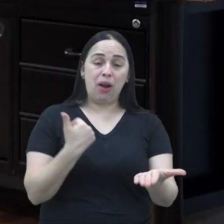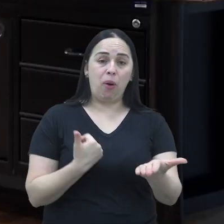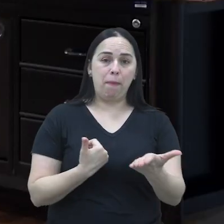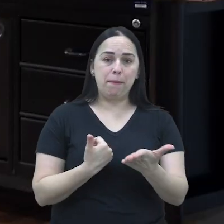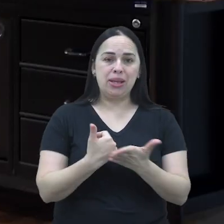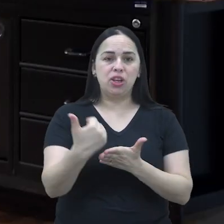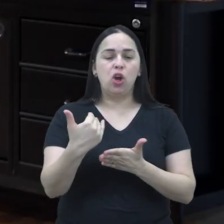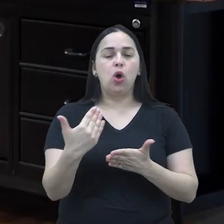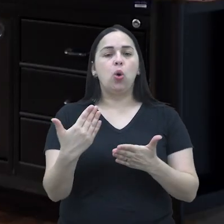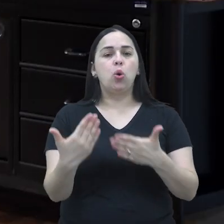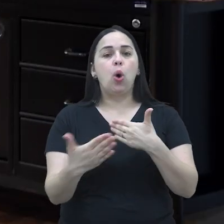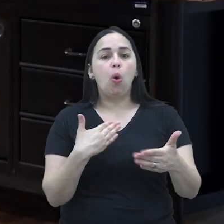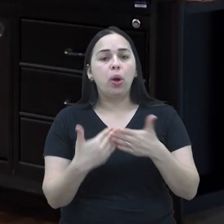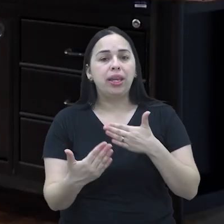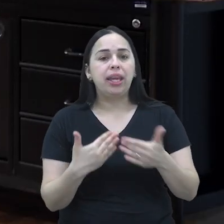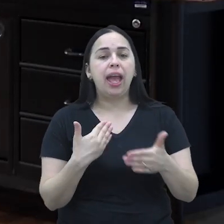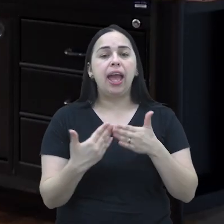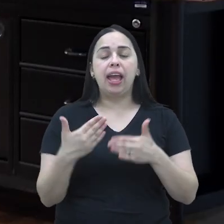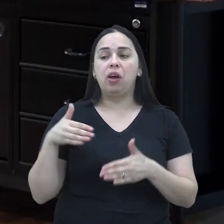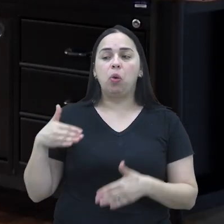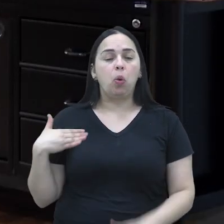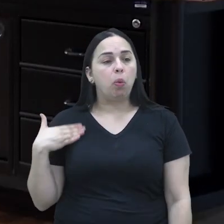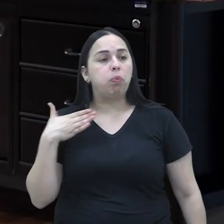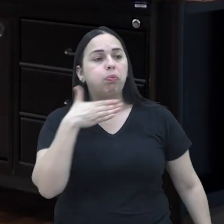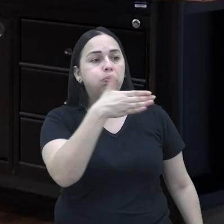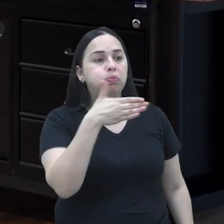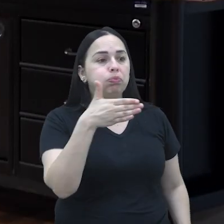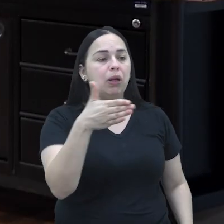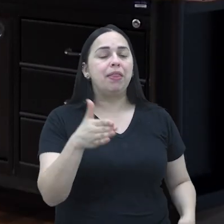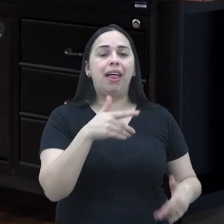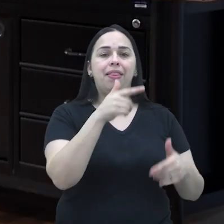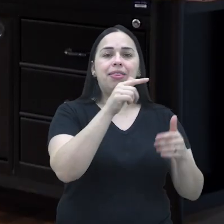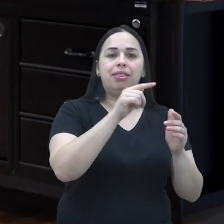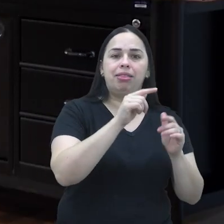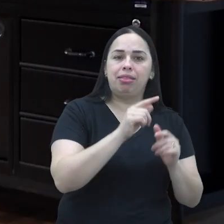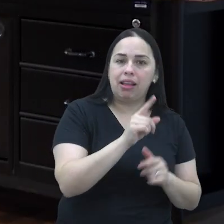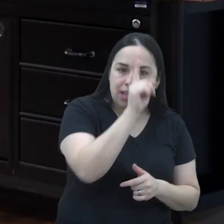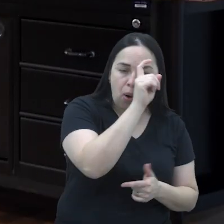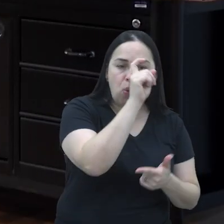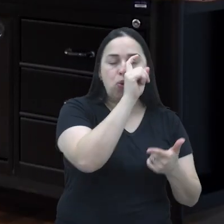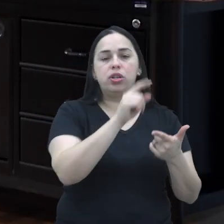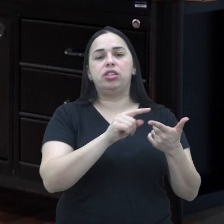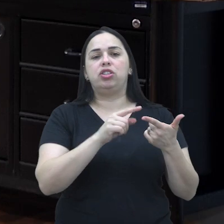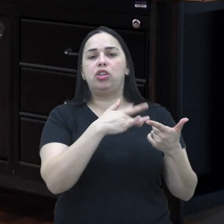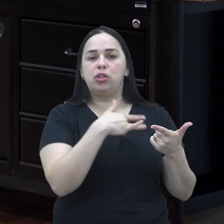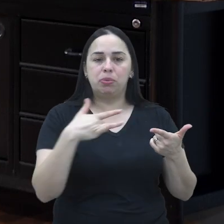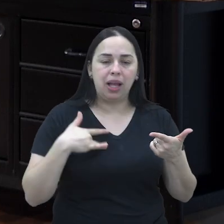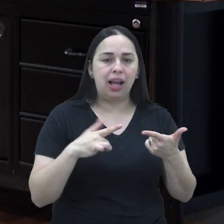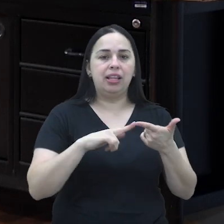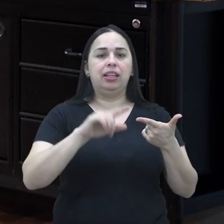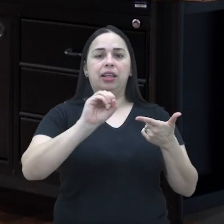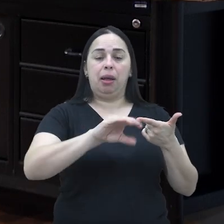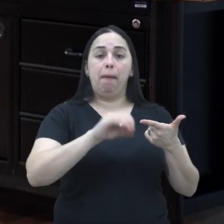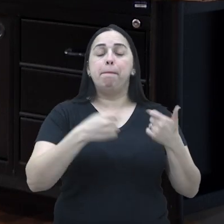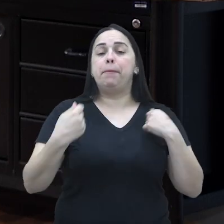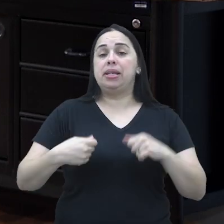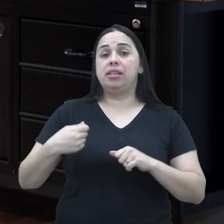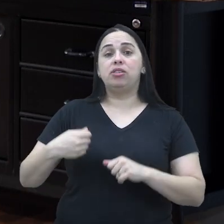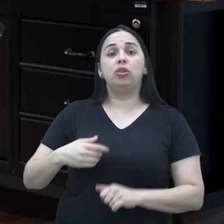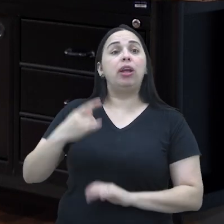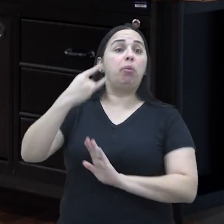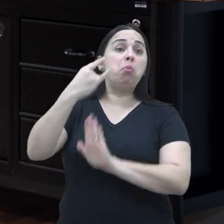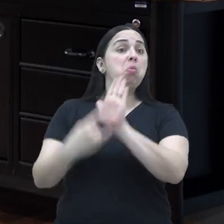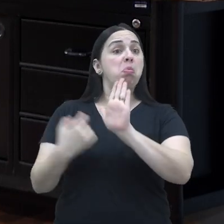Então, para iniciar, qualquer tipo de serviço que essa criança vá acessar, seja da saúde, seja da educação,